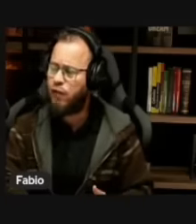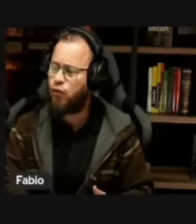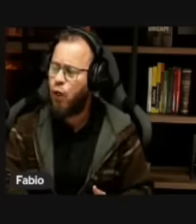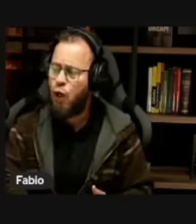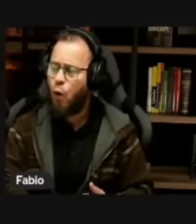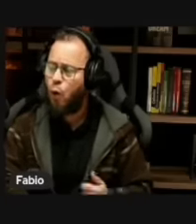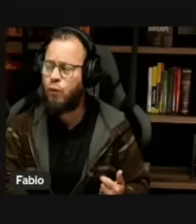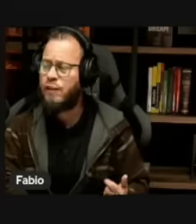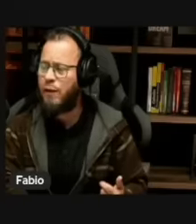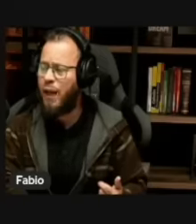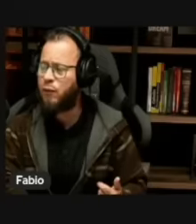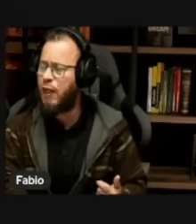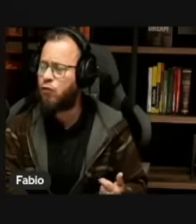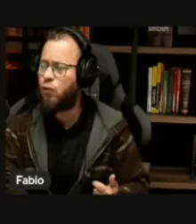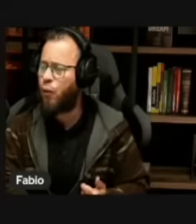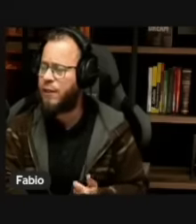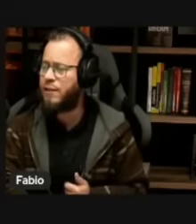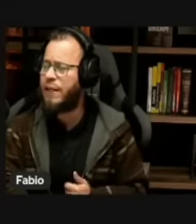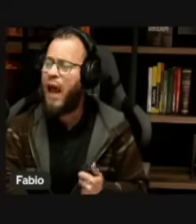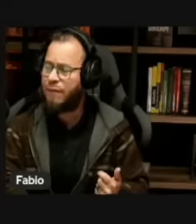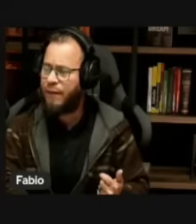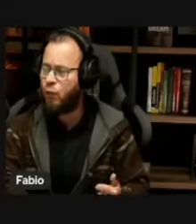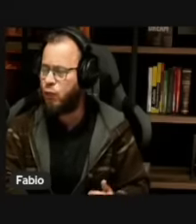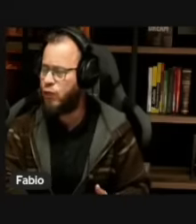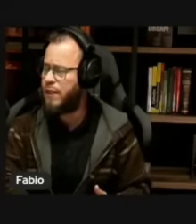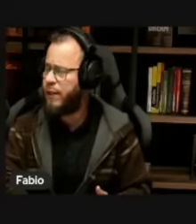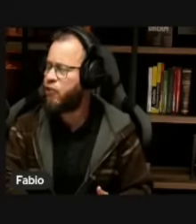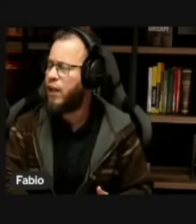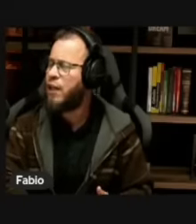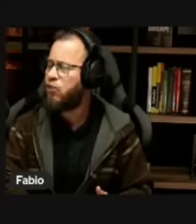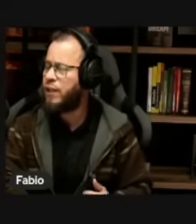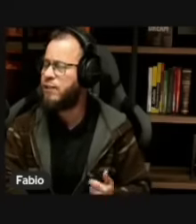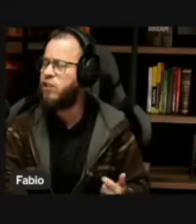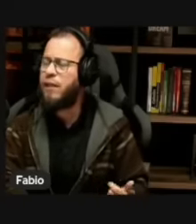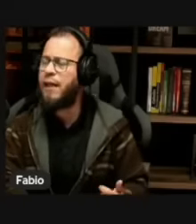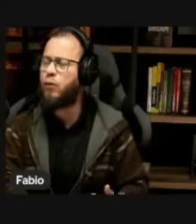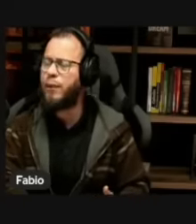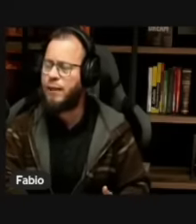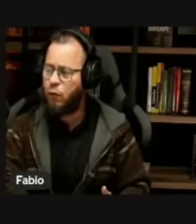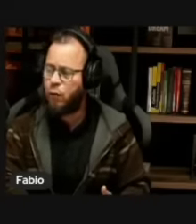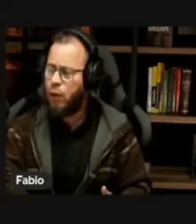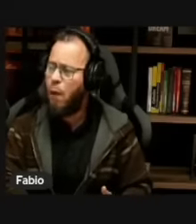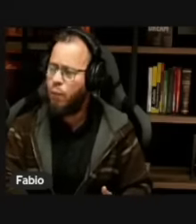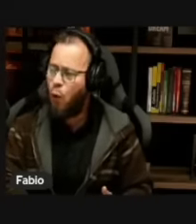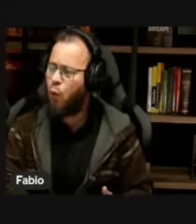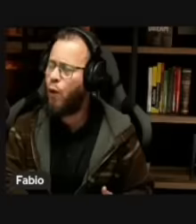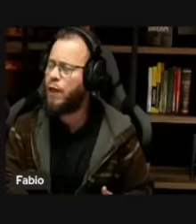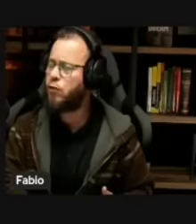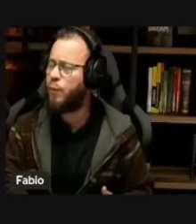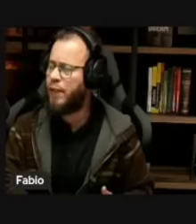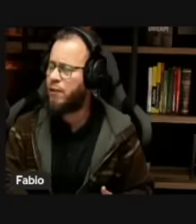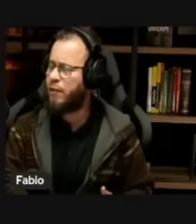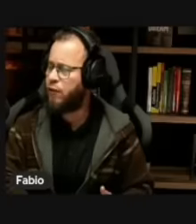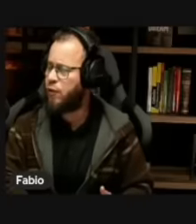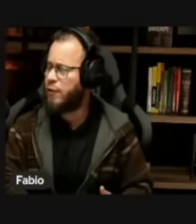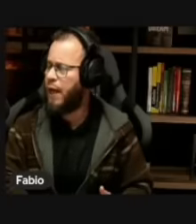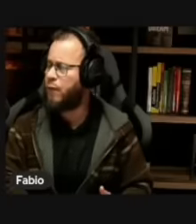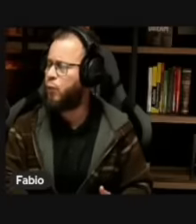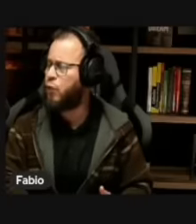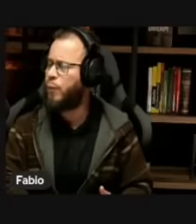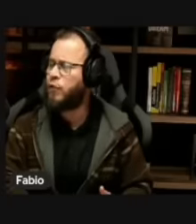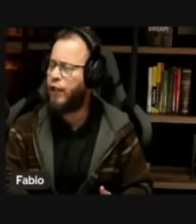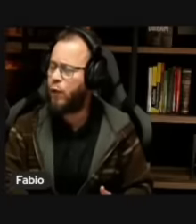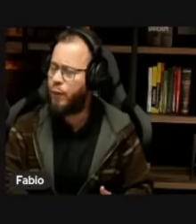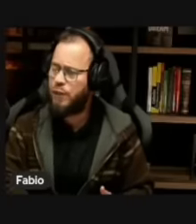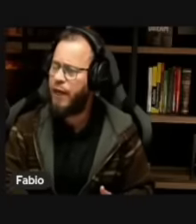protesto contra o Estado das coisas que até 2016 tinha se instalado no Brasil. Pouco antes, o presidente do Senado,